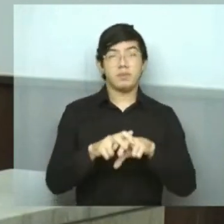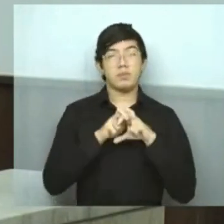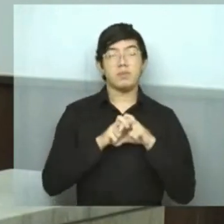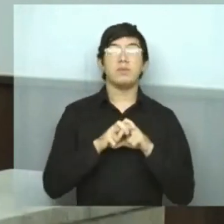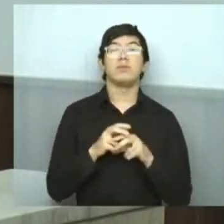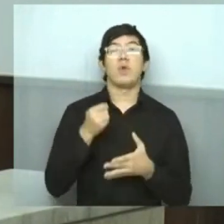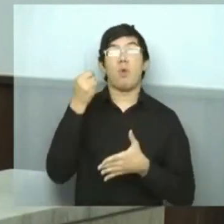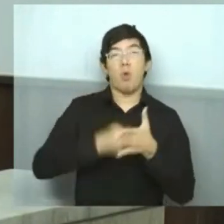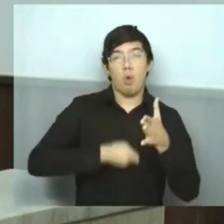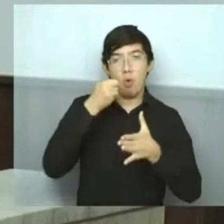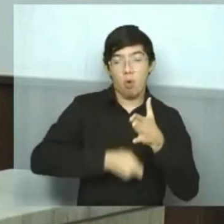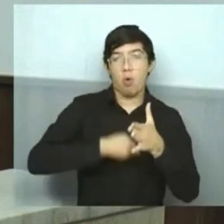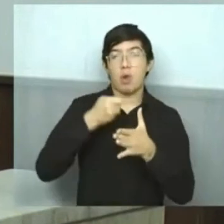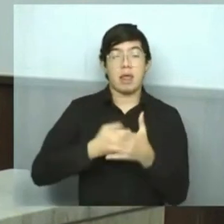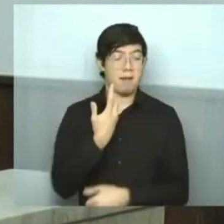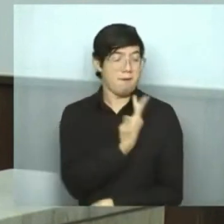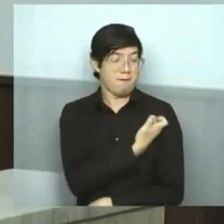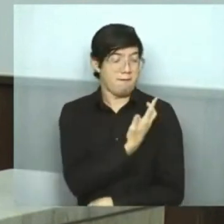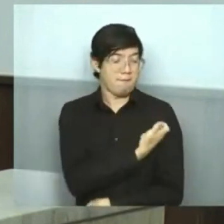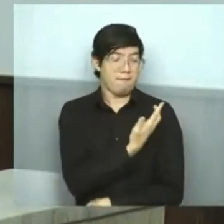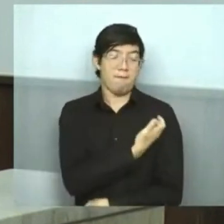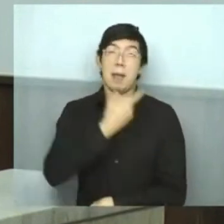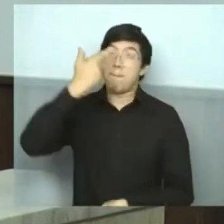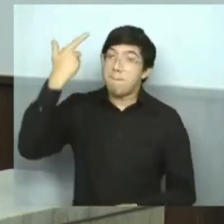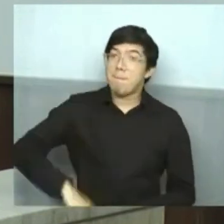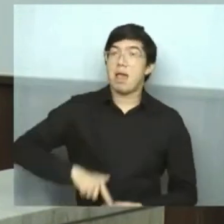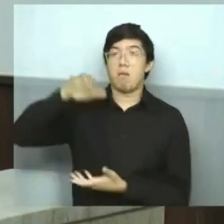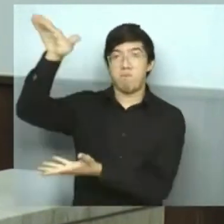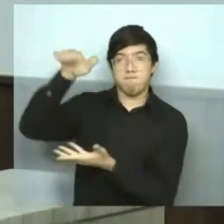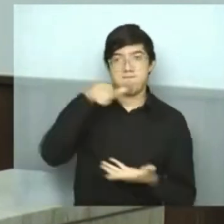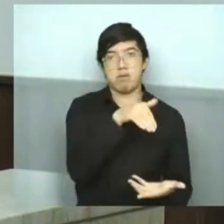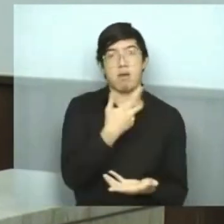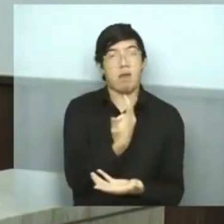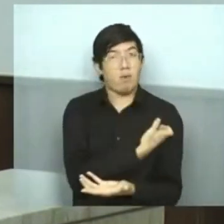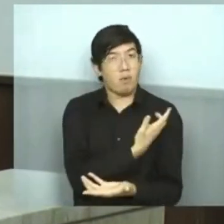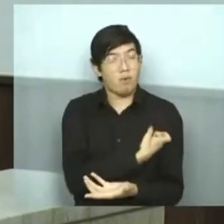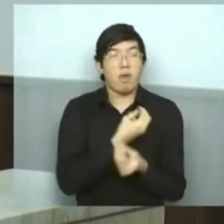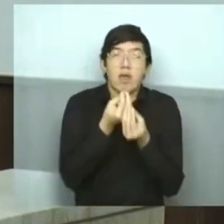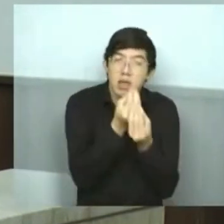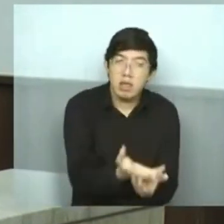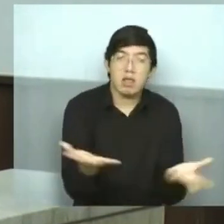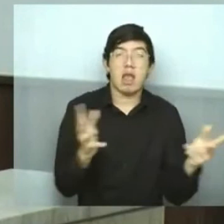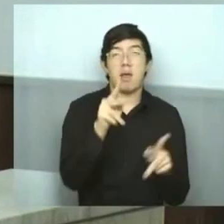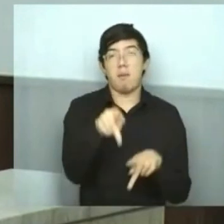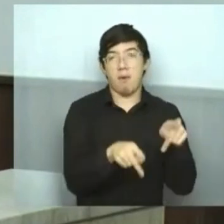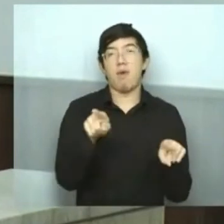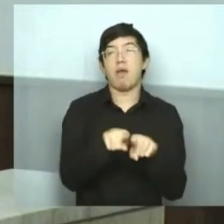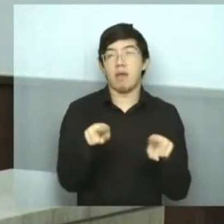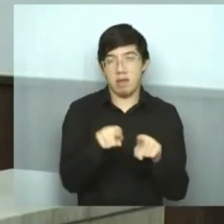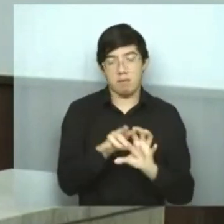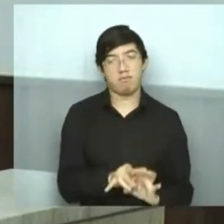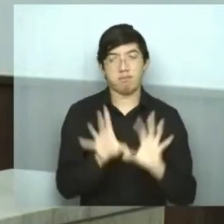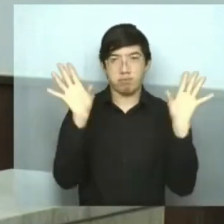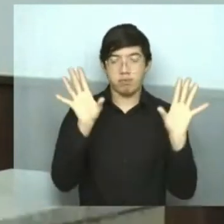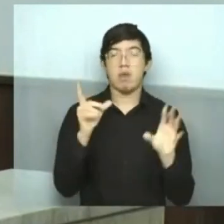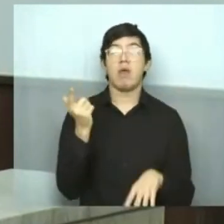vacinas sejam maiores e que possam ofertar também essa vacina para a população de maneira abertamente a gente